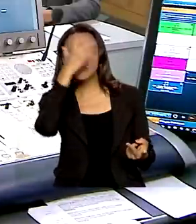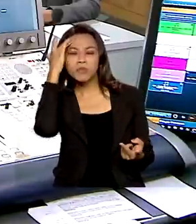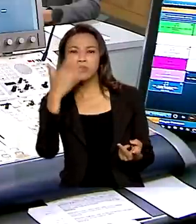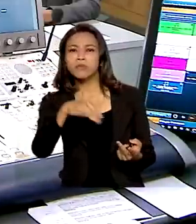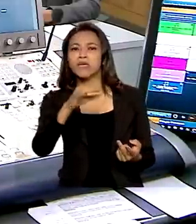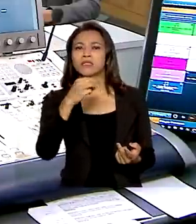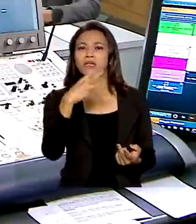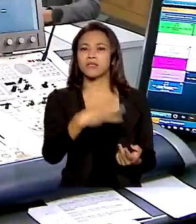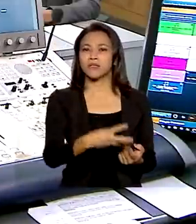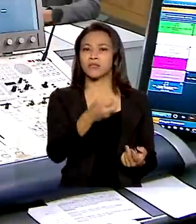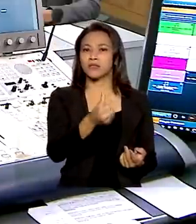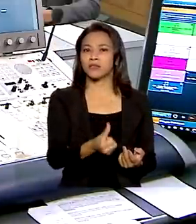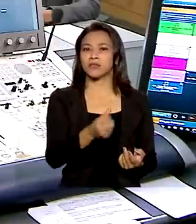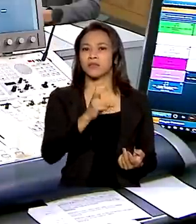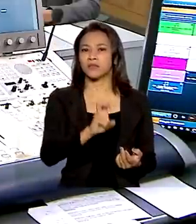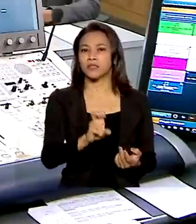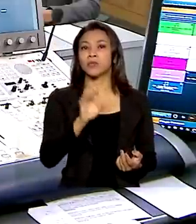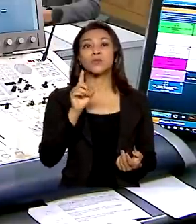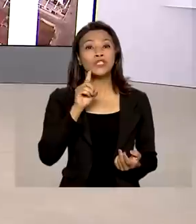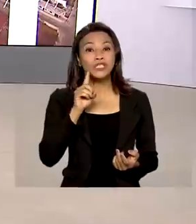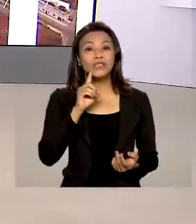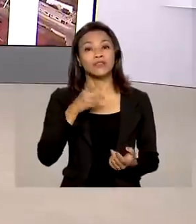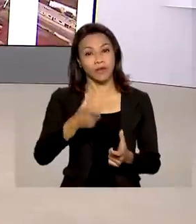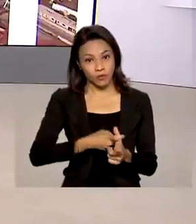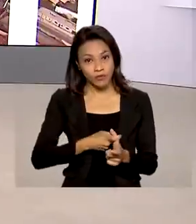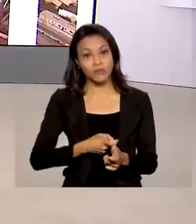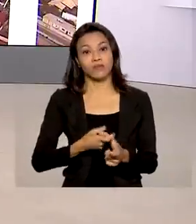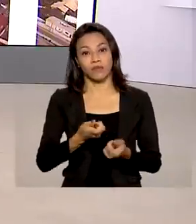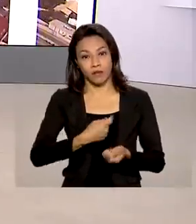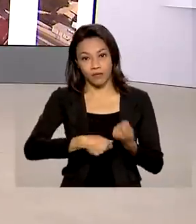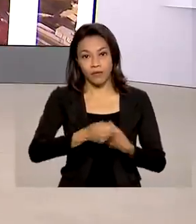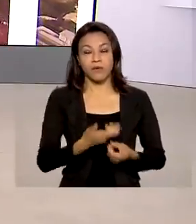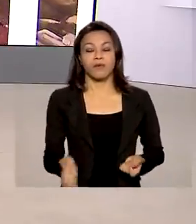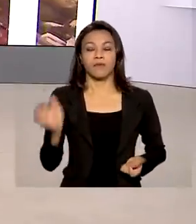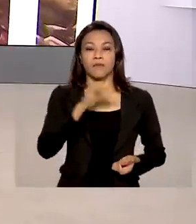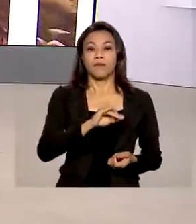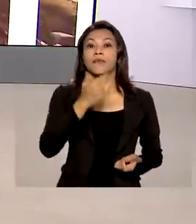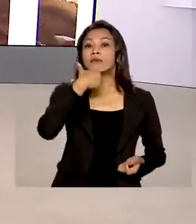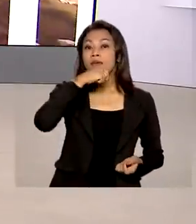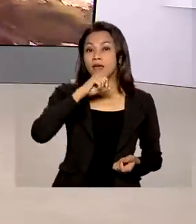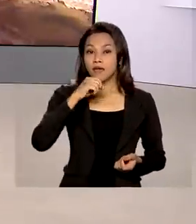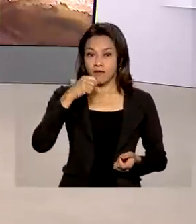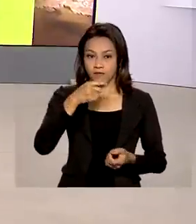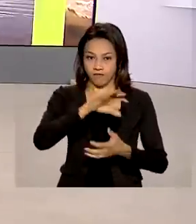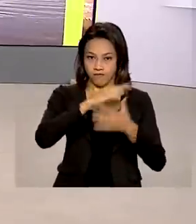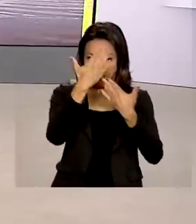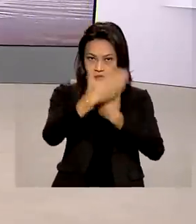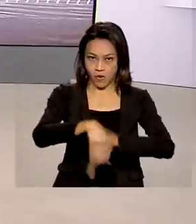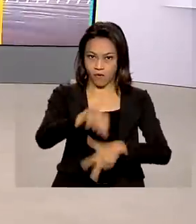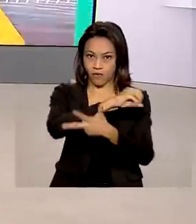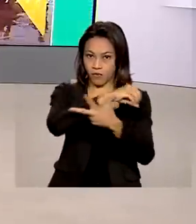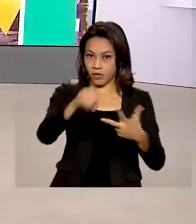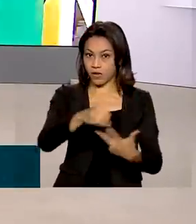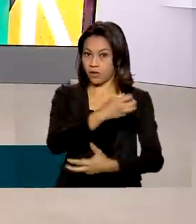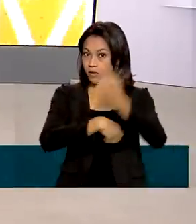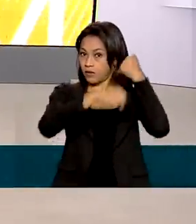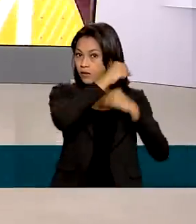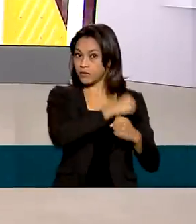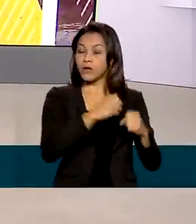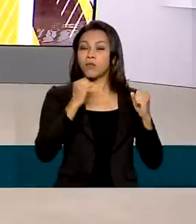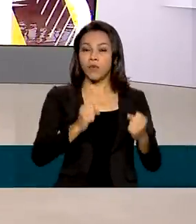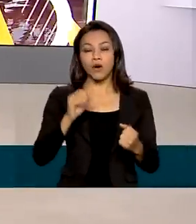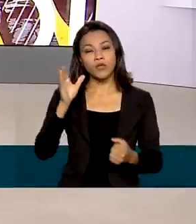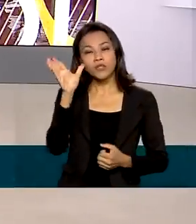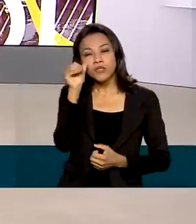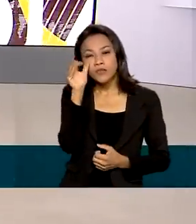365 dias devendo. E quem realizou o Enem ano passado já pode conferir as notas na